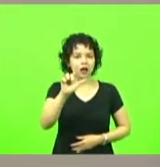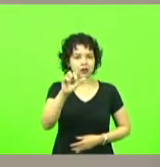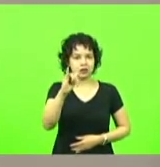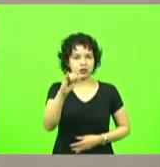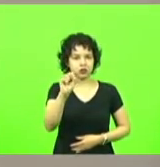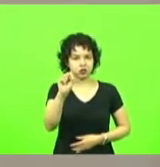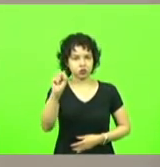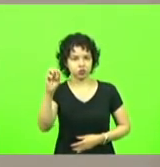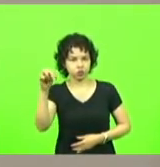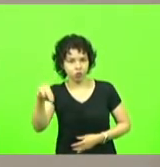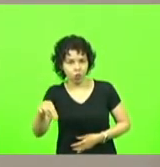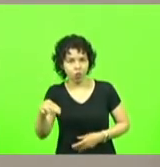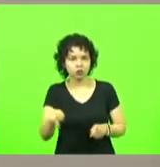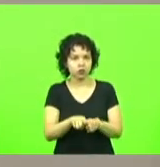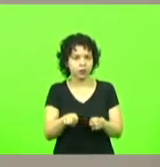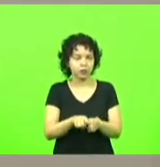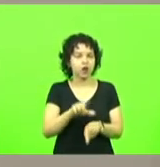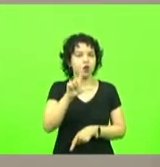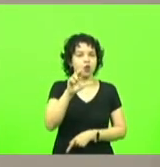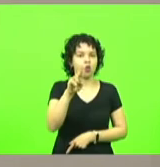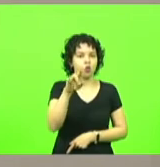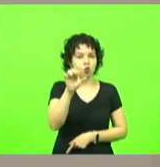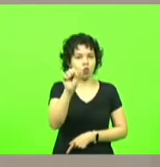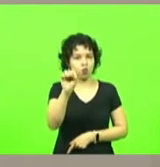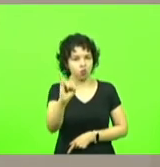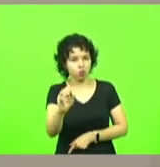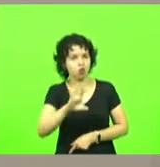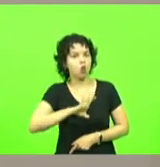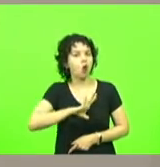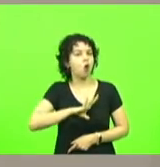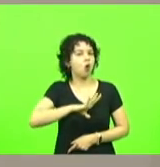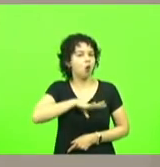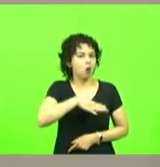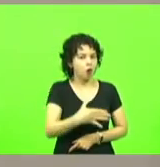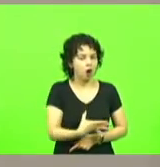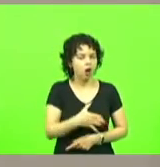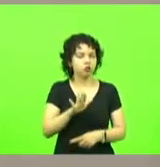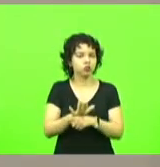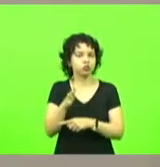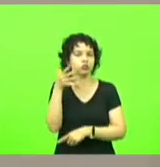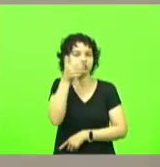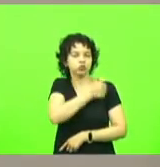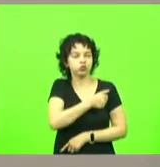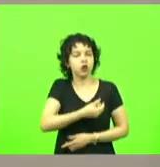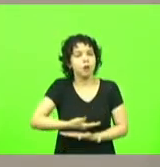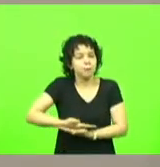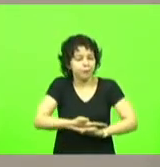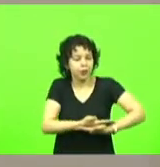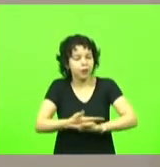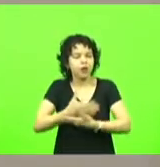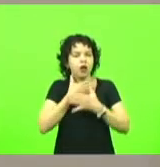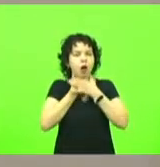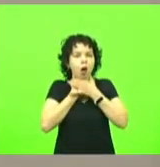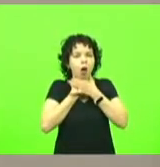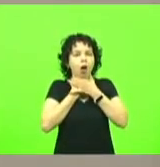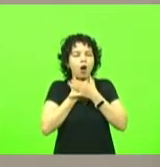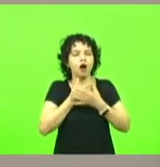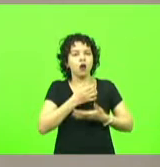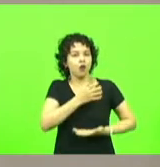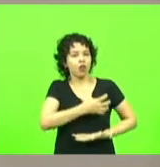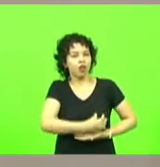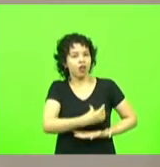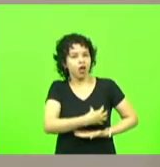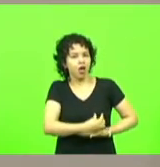e Luiz de Oliveira pelo ato de bravura de salvar um bebê engasgado com leite materno no